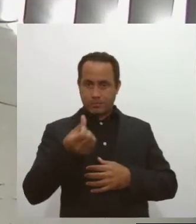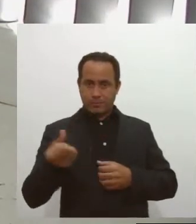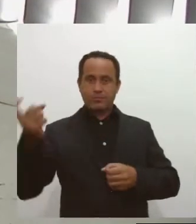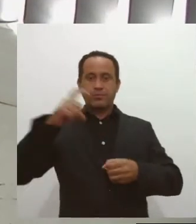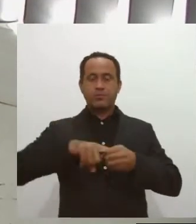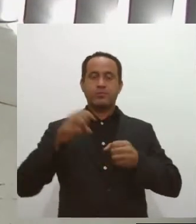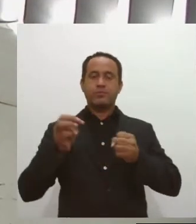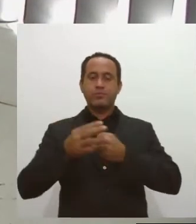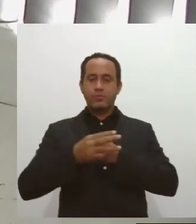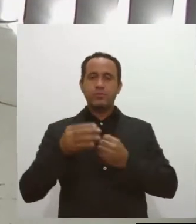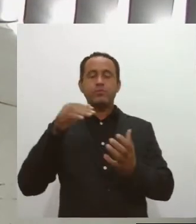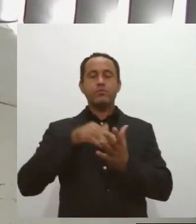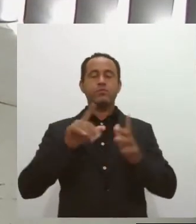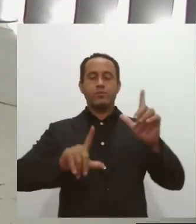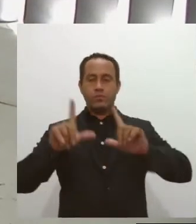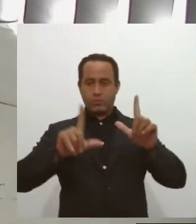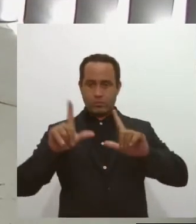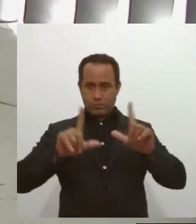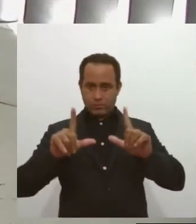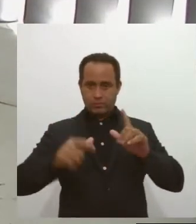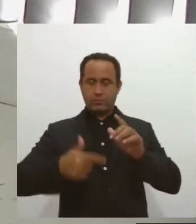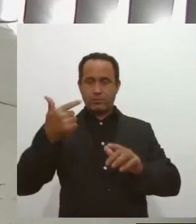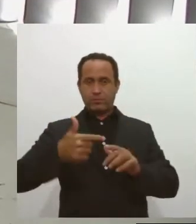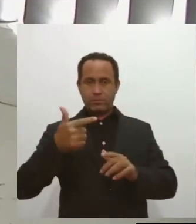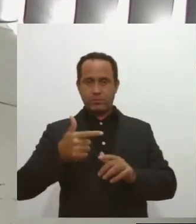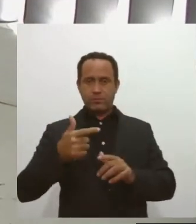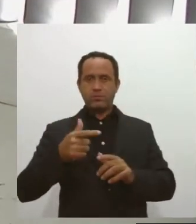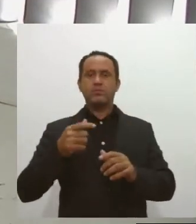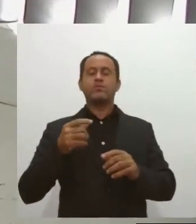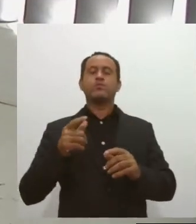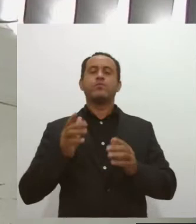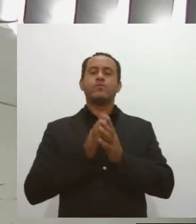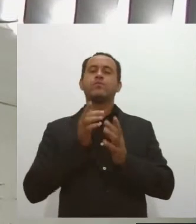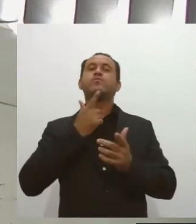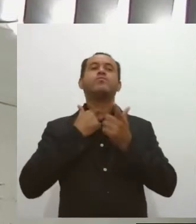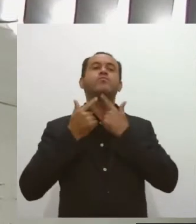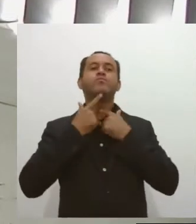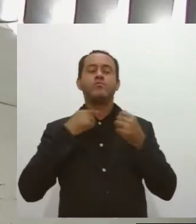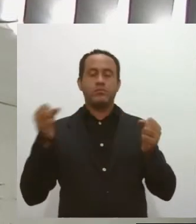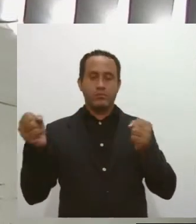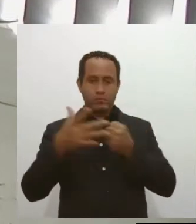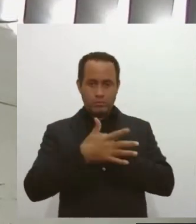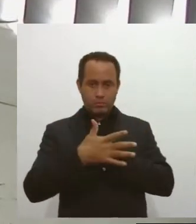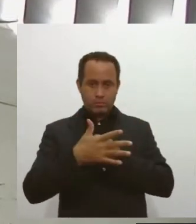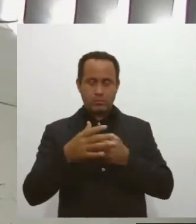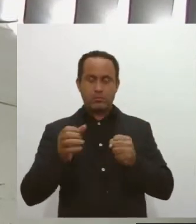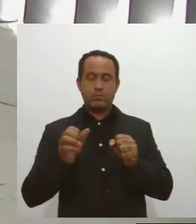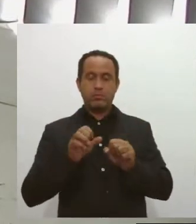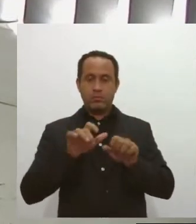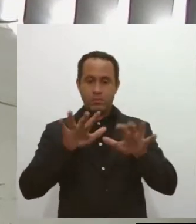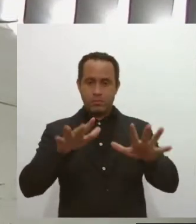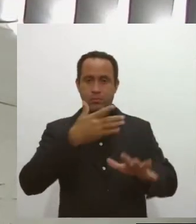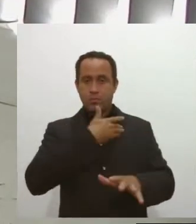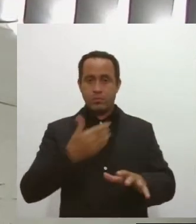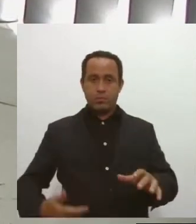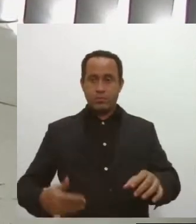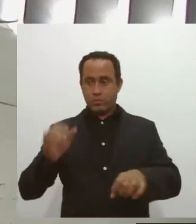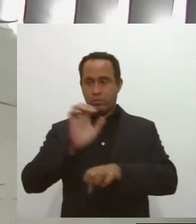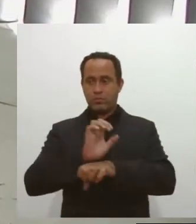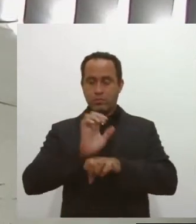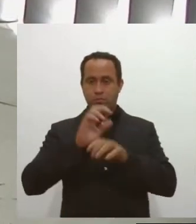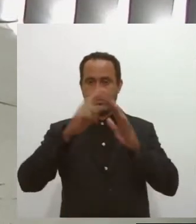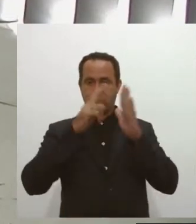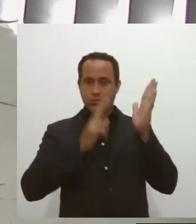Alese, cidadania e informação. E olha, com o intuito de conter a pandemia, o governo do estado estabeleceu medidas